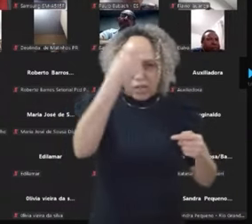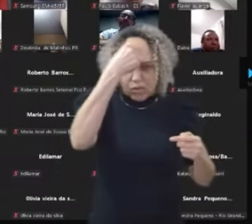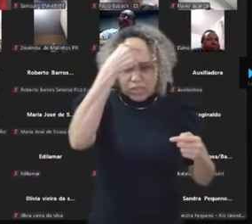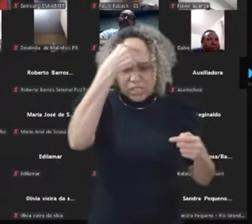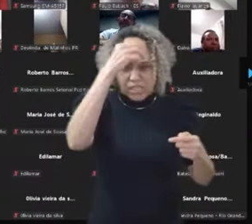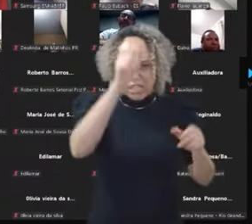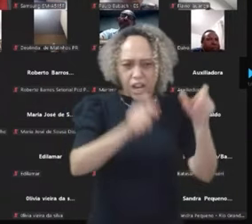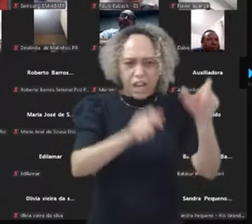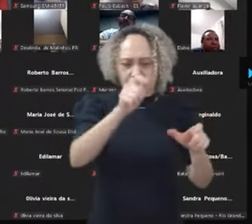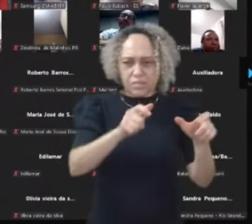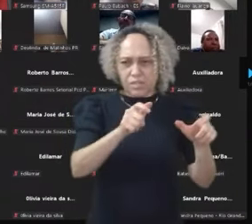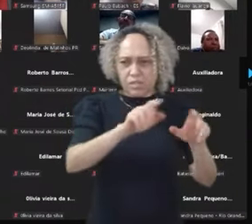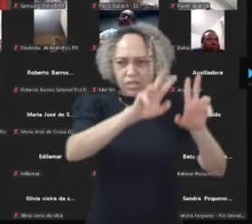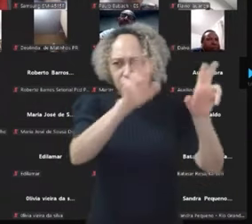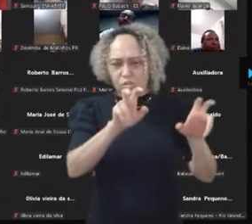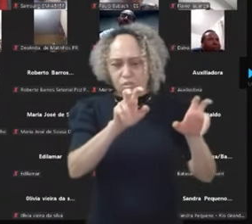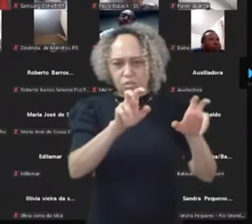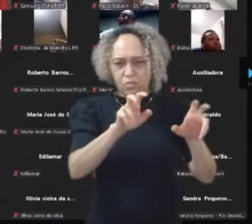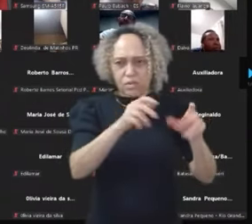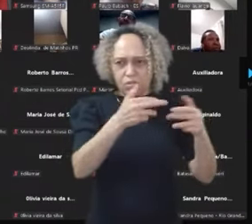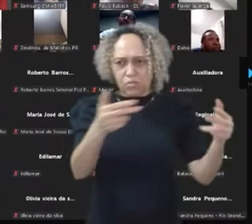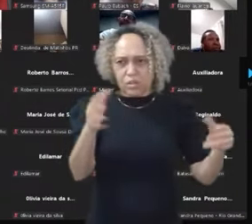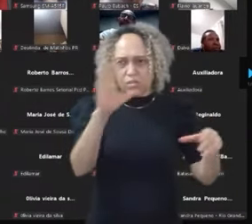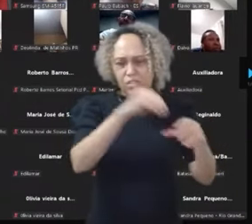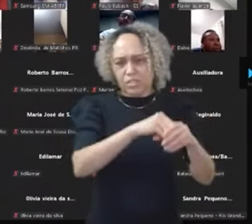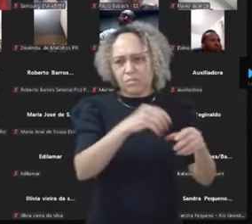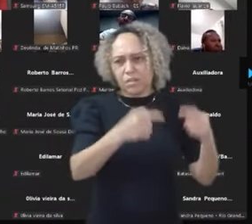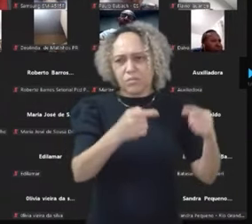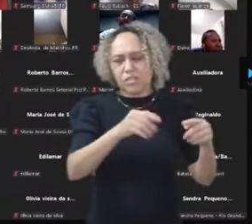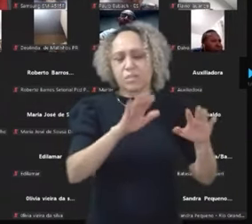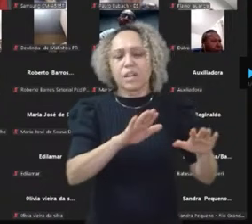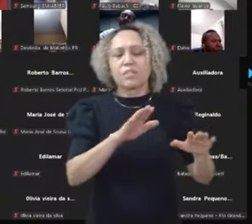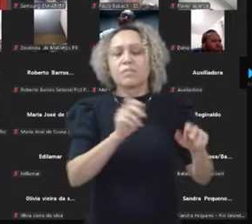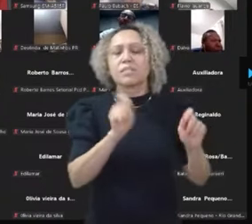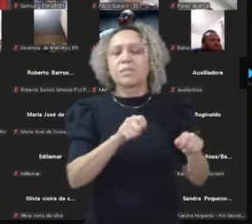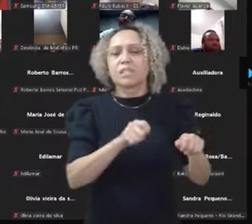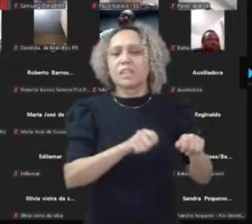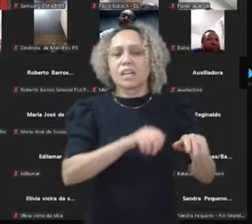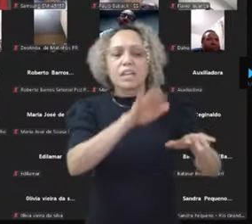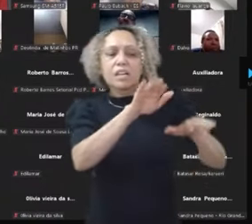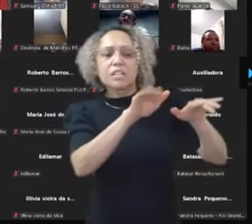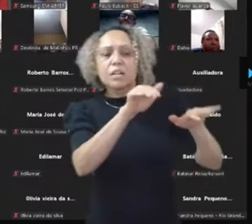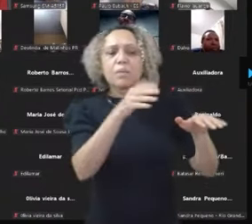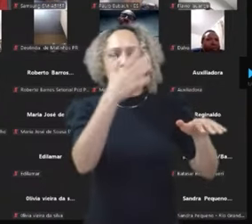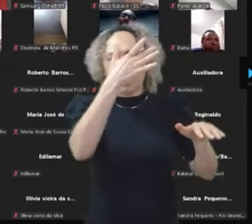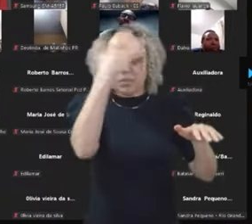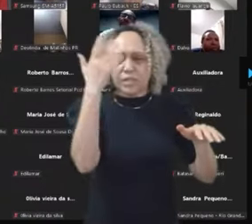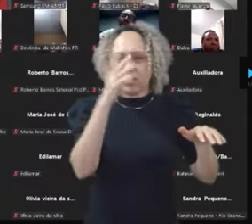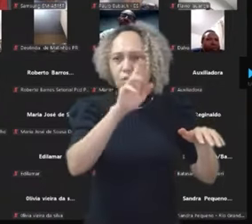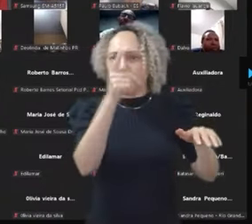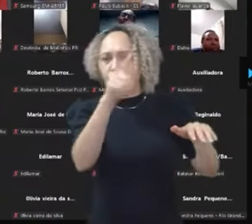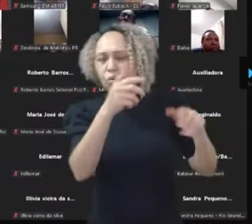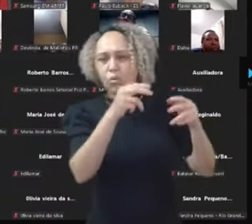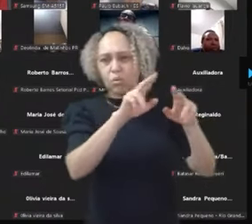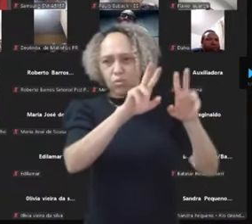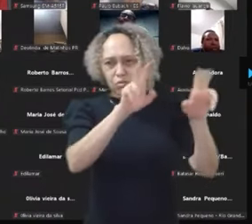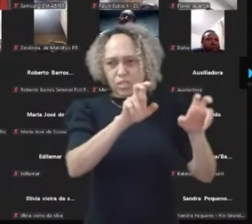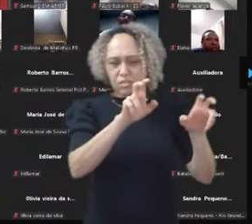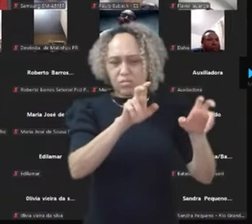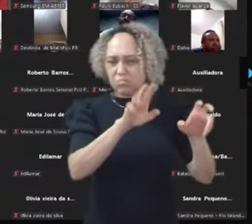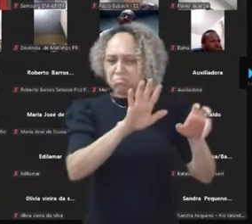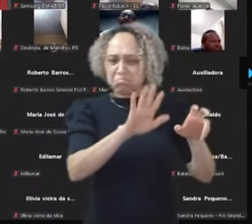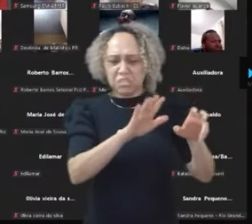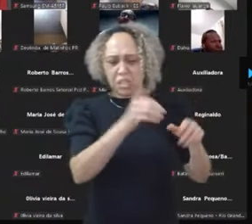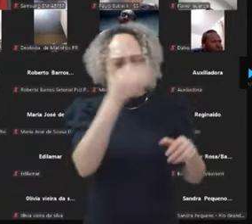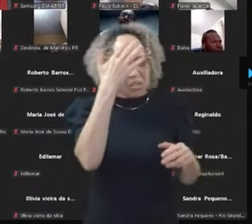sobre alguma coisa para a política. Só que você tem que chamar essa pessoa com algum outro assunto. Porque senão você não ganha esse seguidor e esse